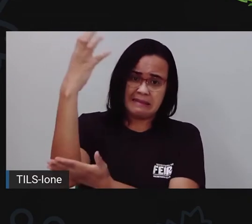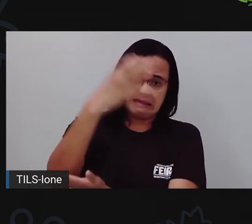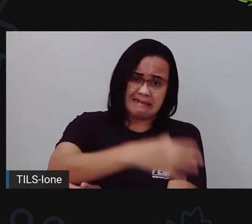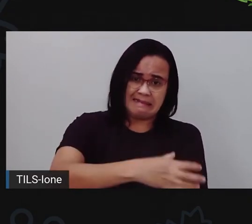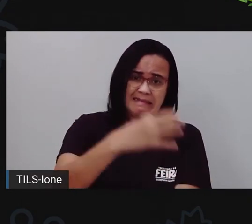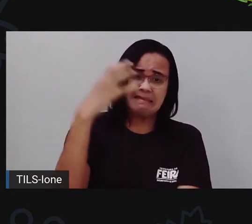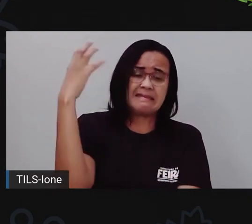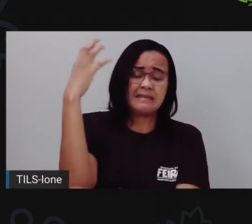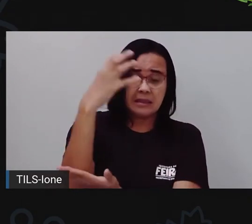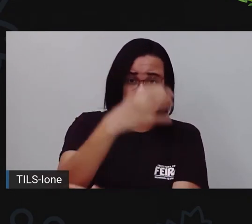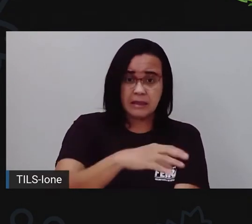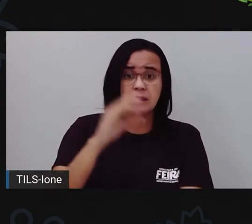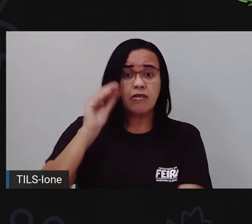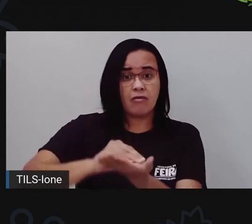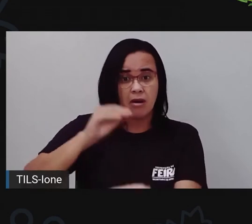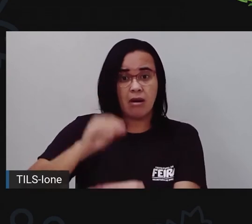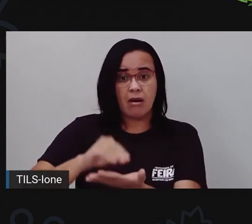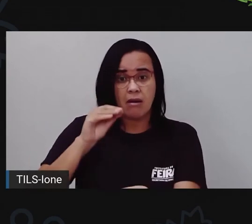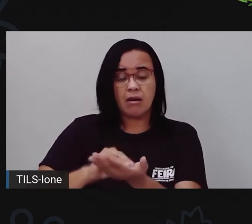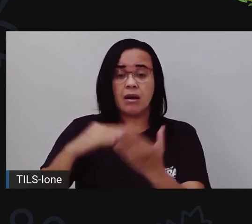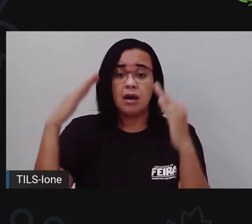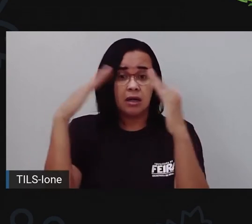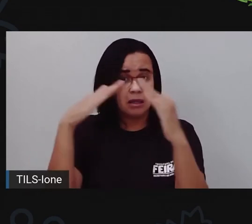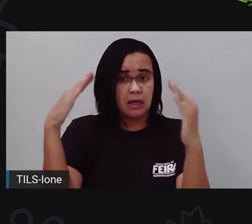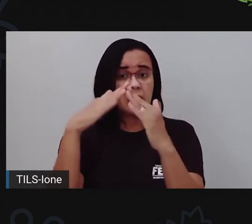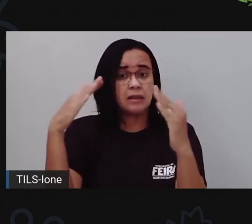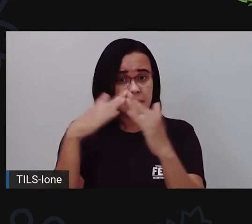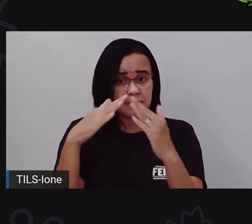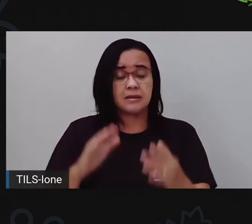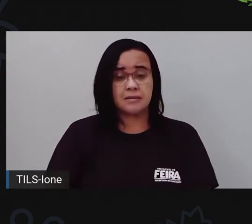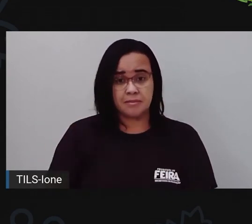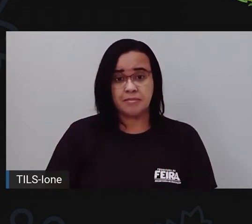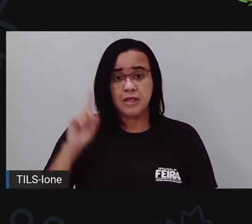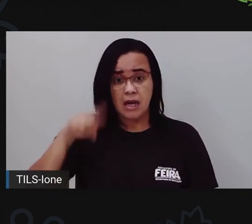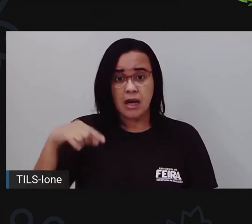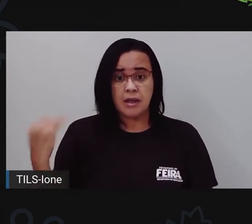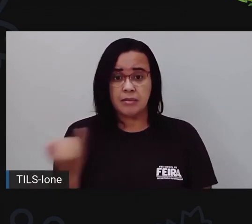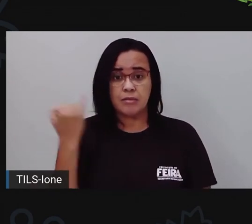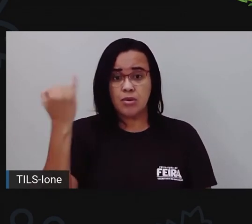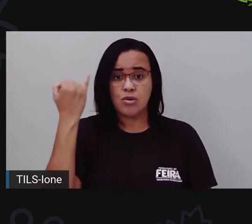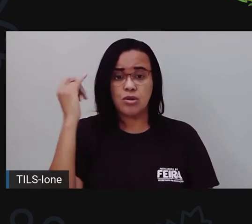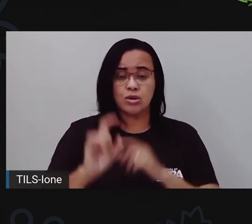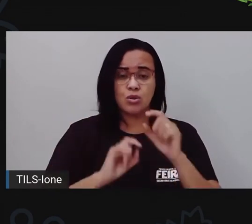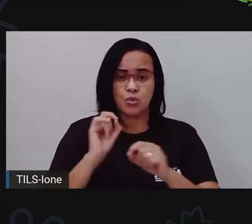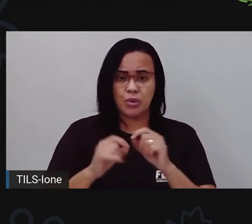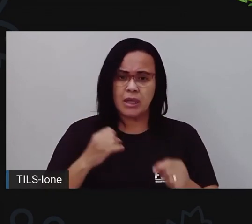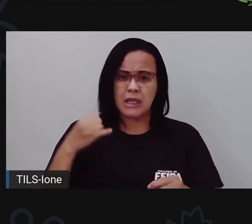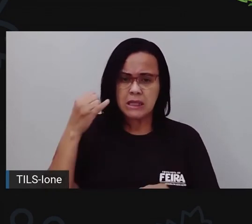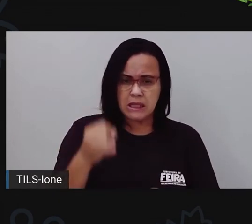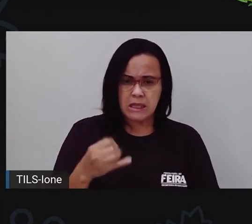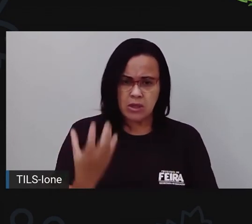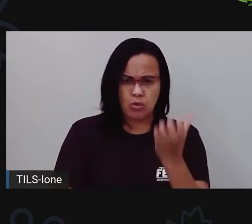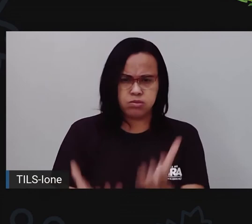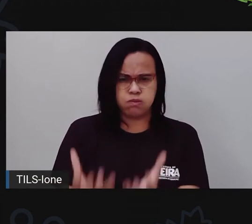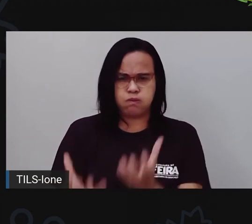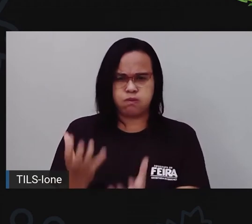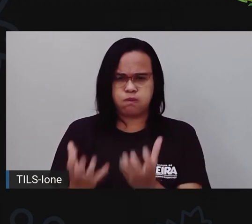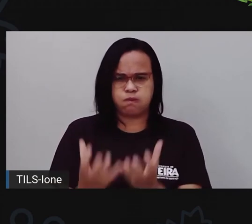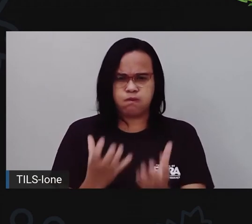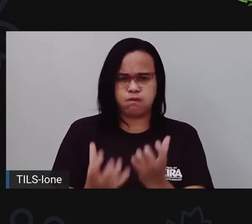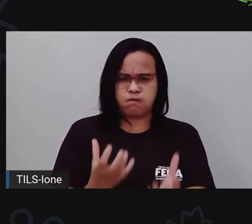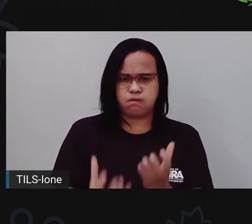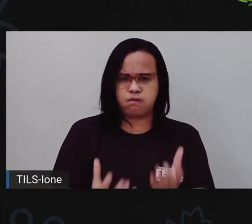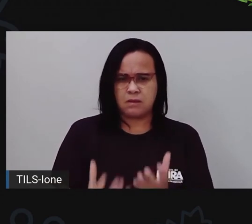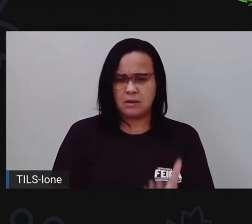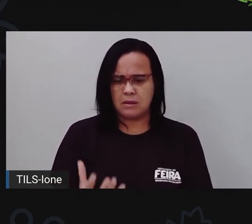né? São as aves, né? E é interessante que, quando tem incêndio aqui nas florestas do Brasil, quando